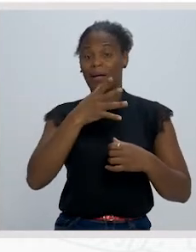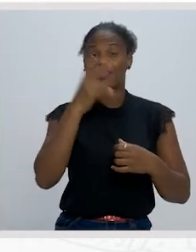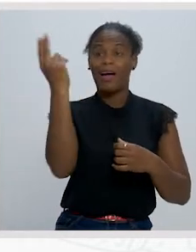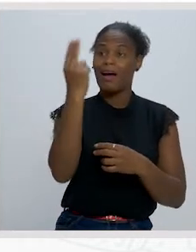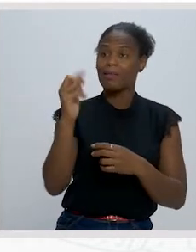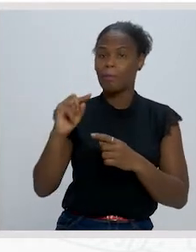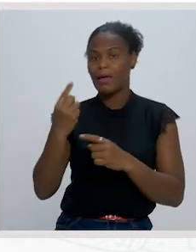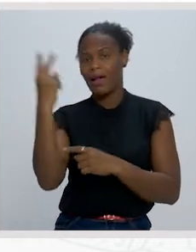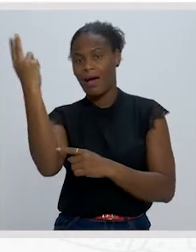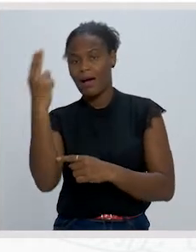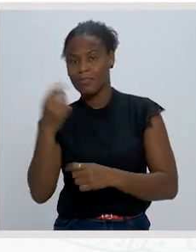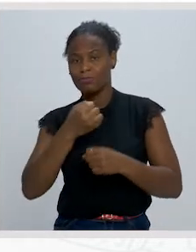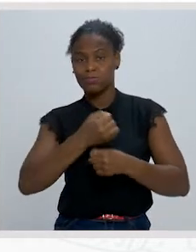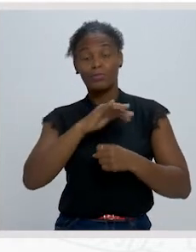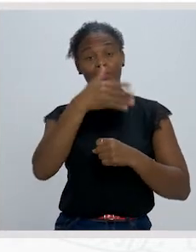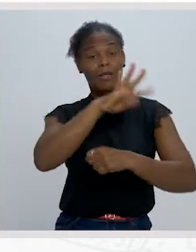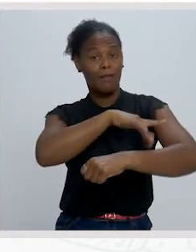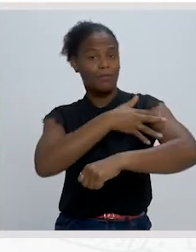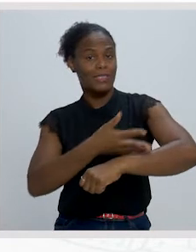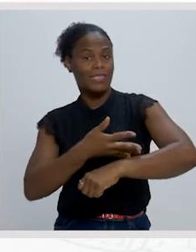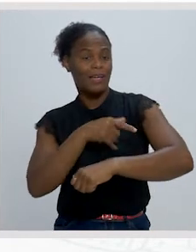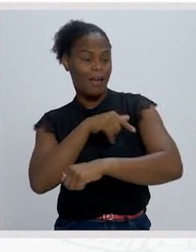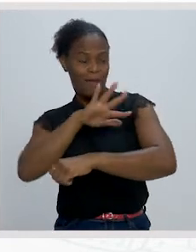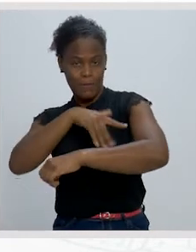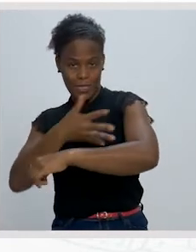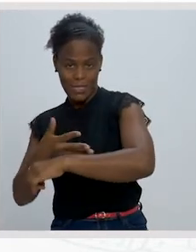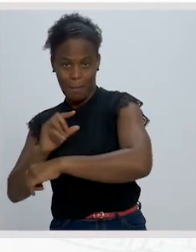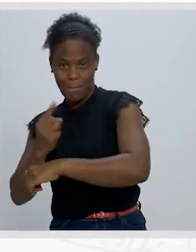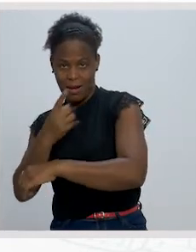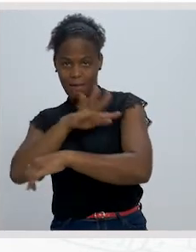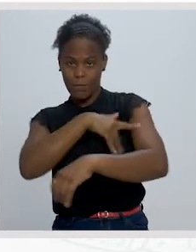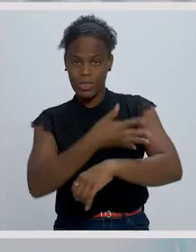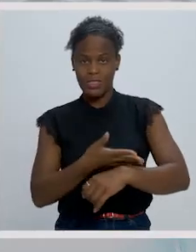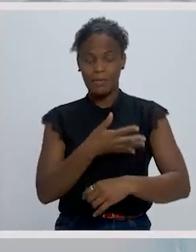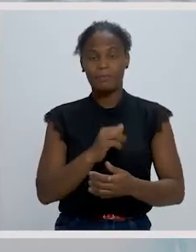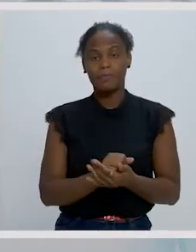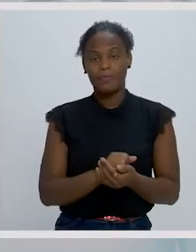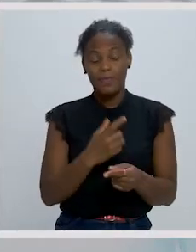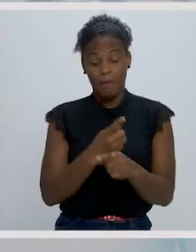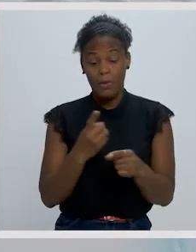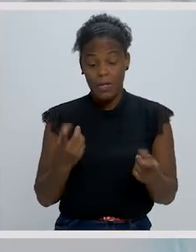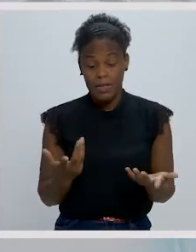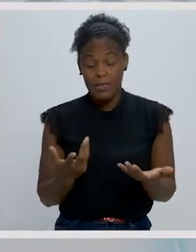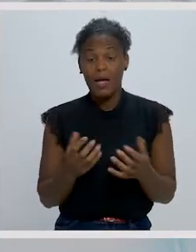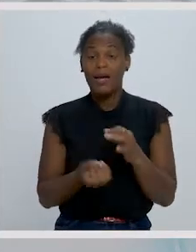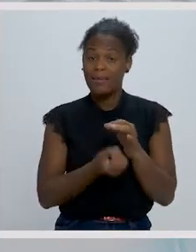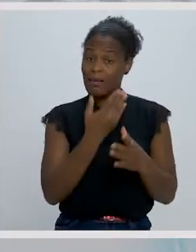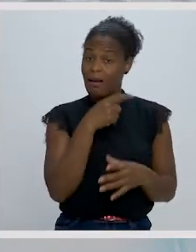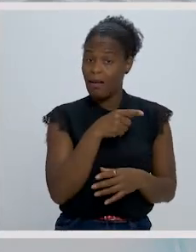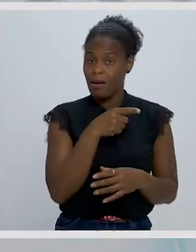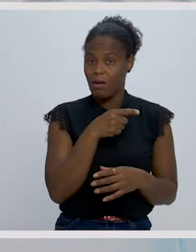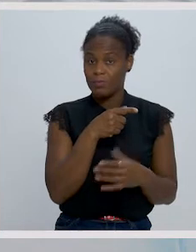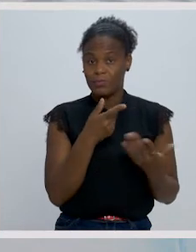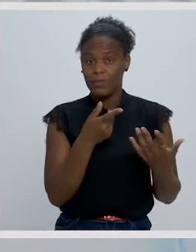e afirma-se, sobretudo na poesia, a poesia pela poesia. Portanto, surge esta